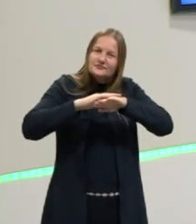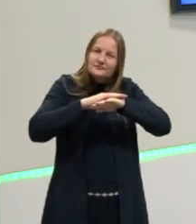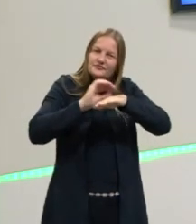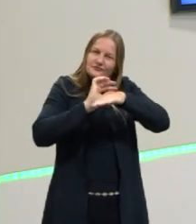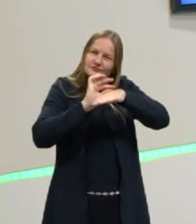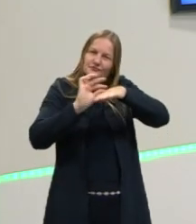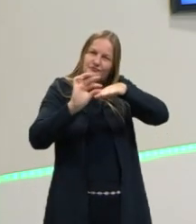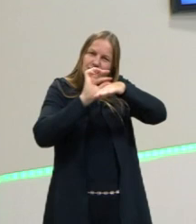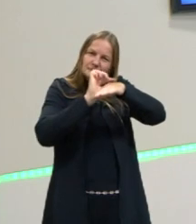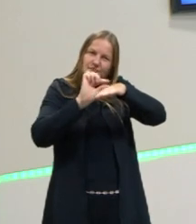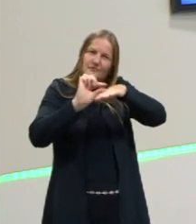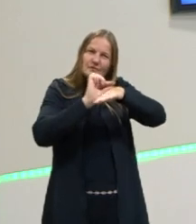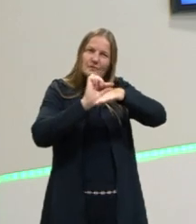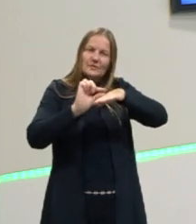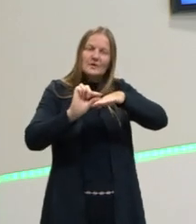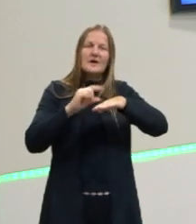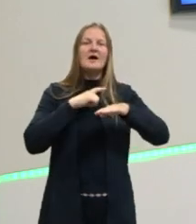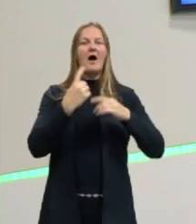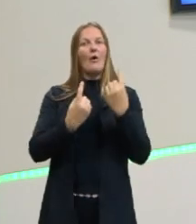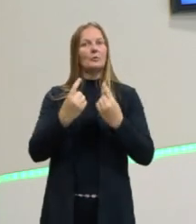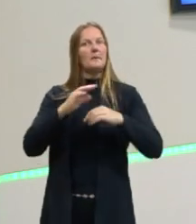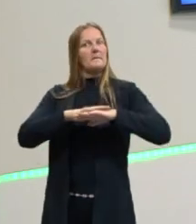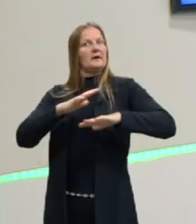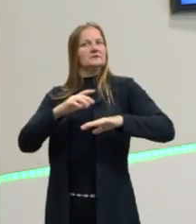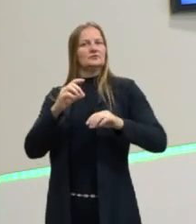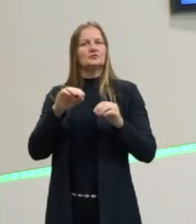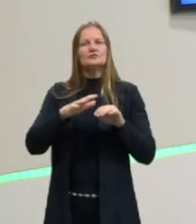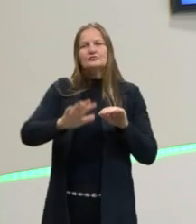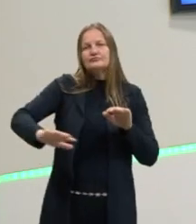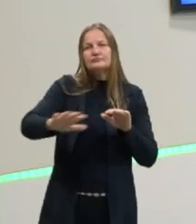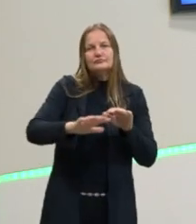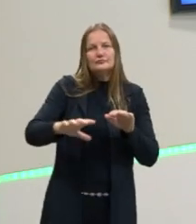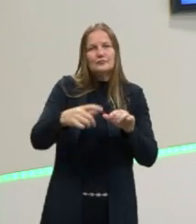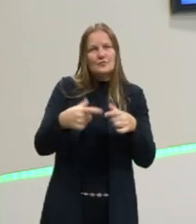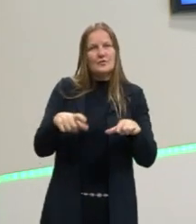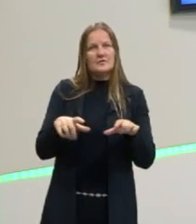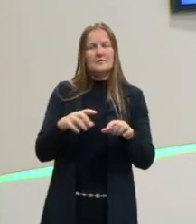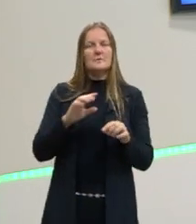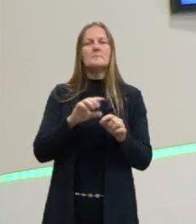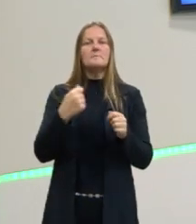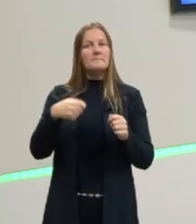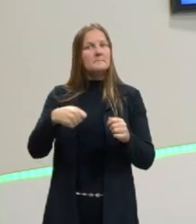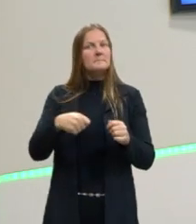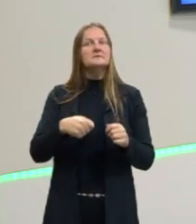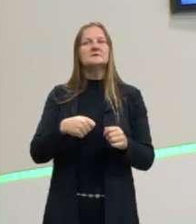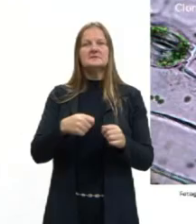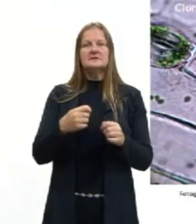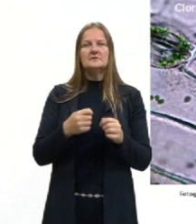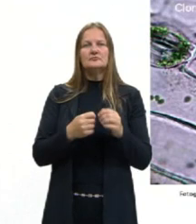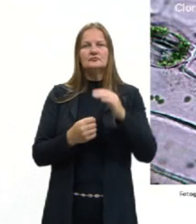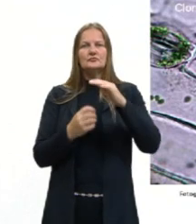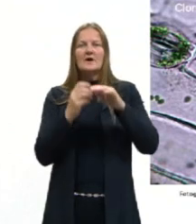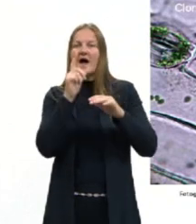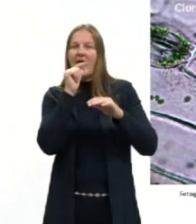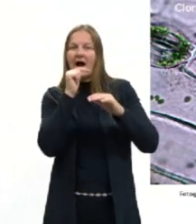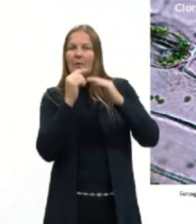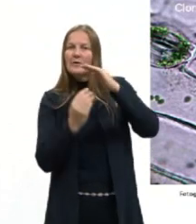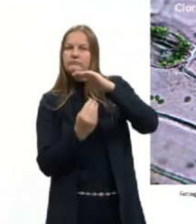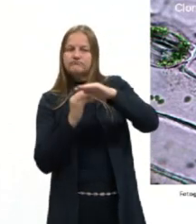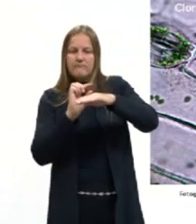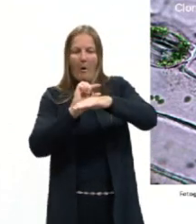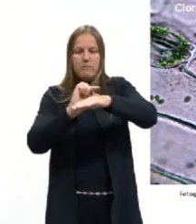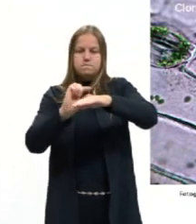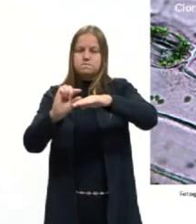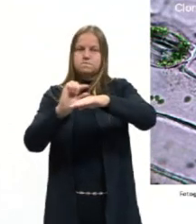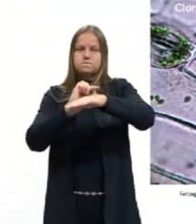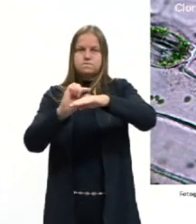outras tem menos, outras não tem. Então, depende do meio ambiente onde elas estão. Se ela precisa evitar muito a perda de água, ela tem uma cutícula